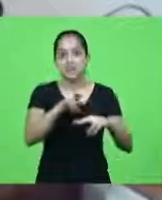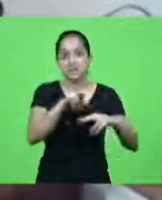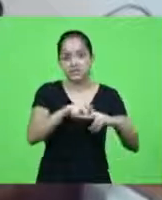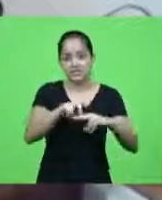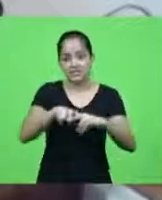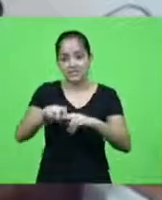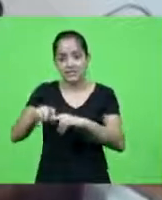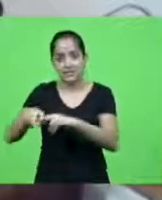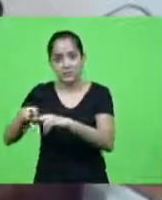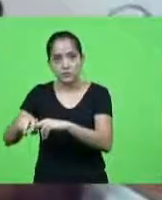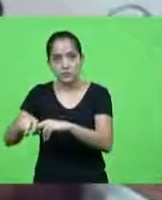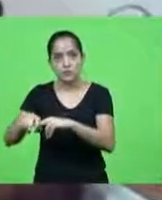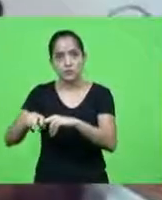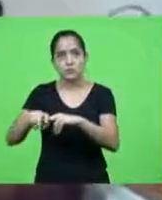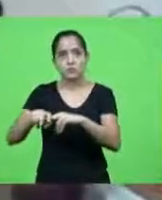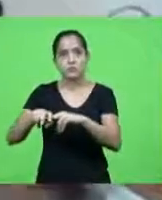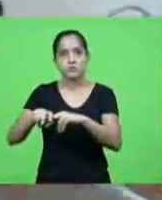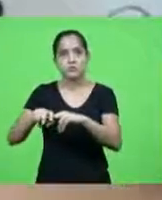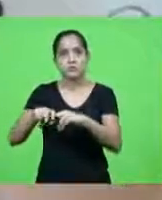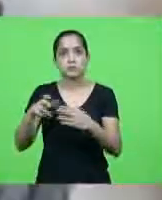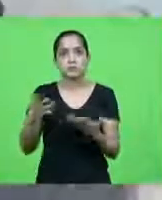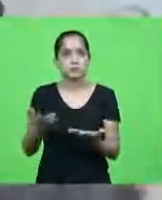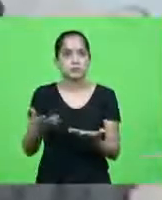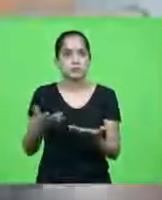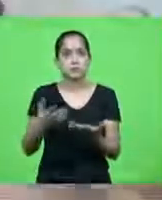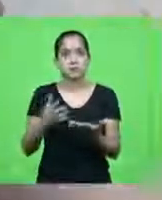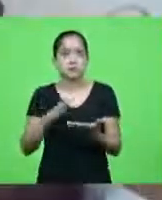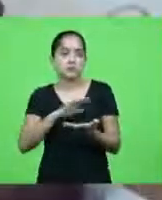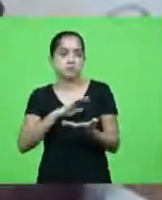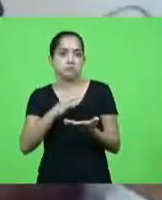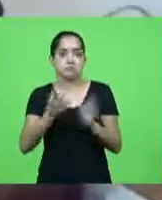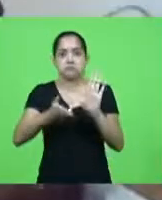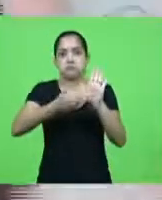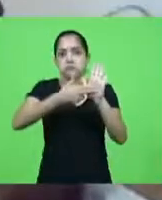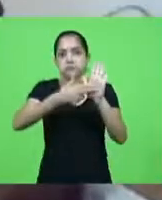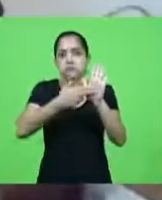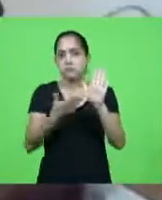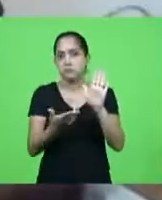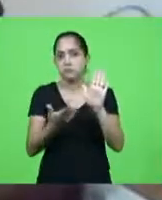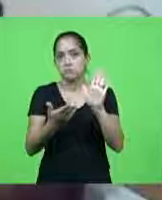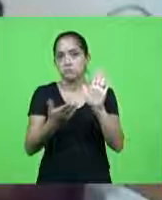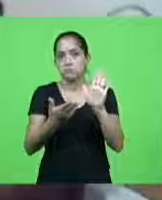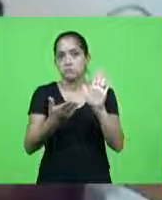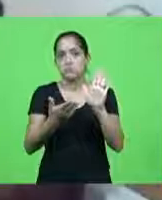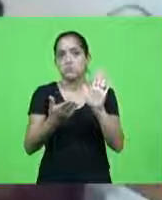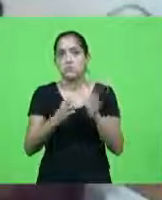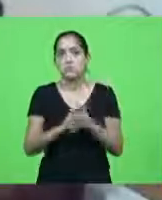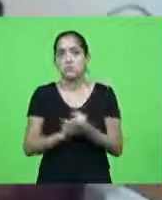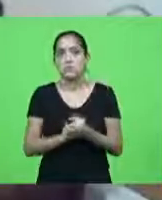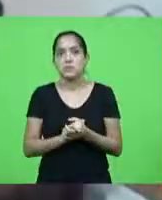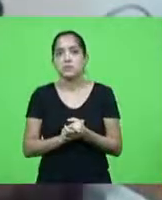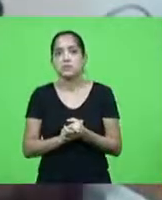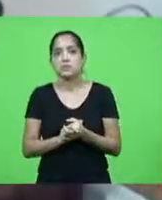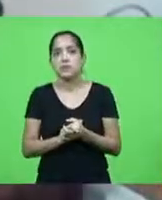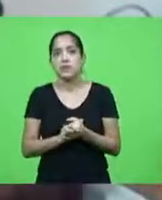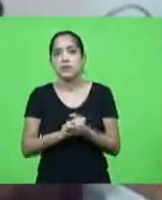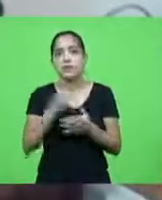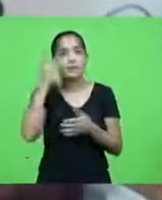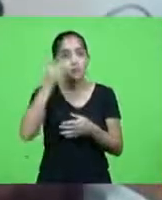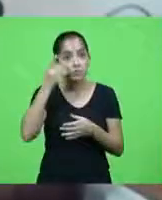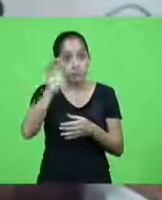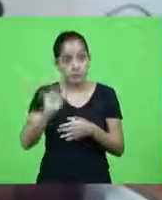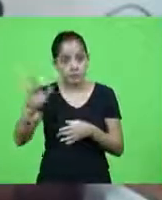é vaga é assento pode se eleger com 200 mil como com mil é o assento né para deputadas